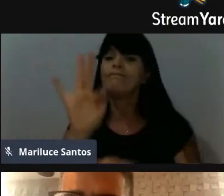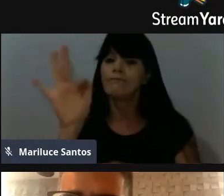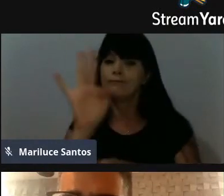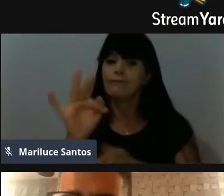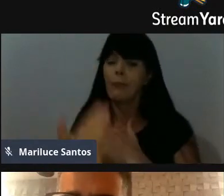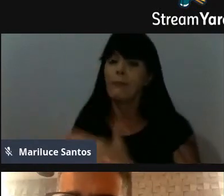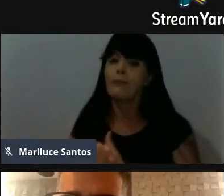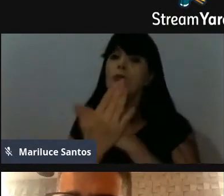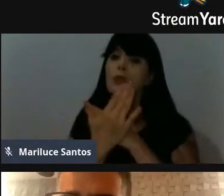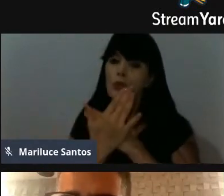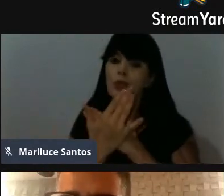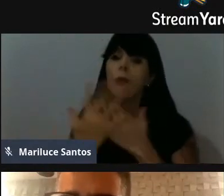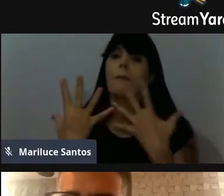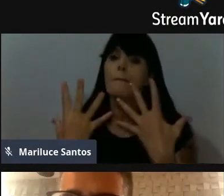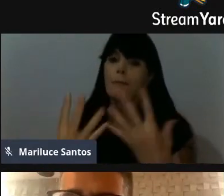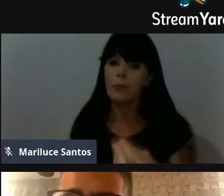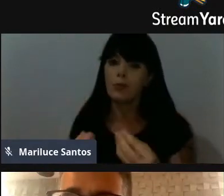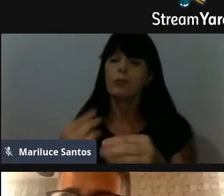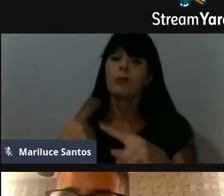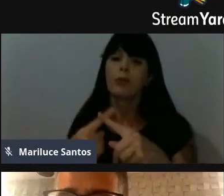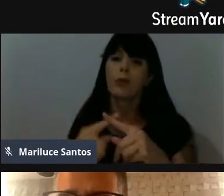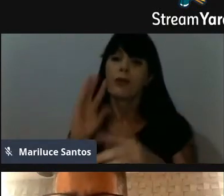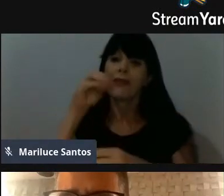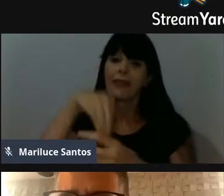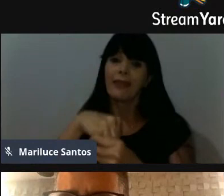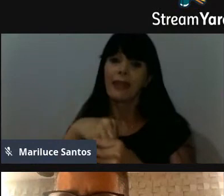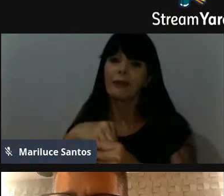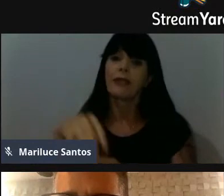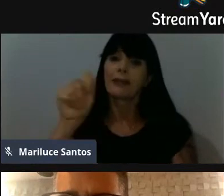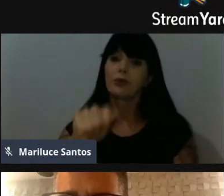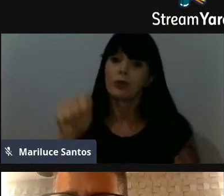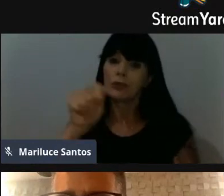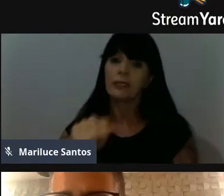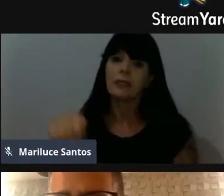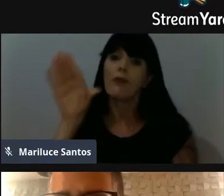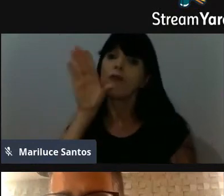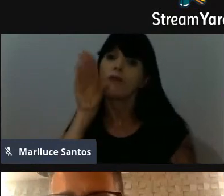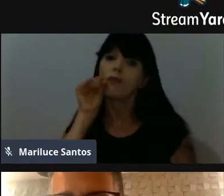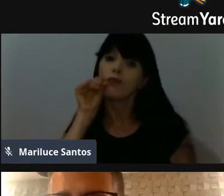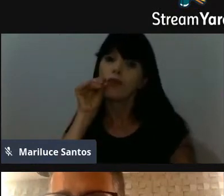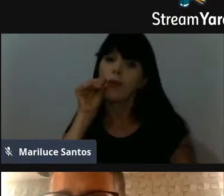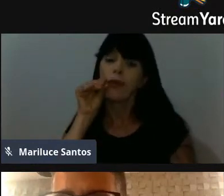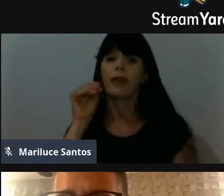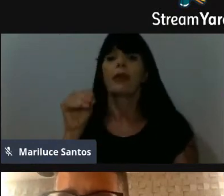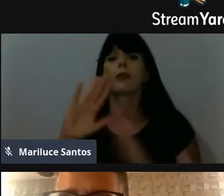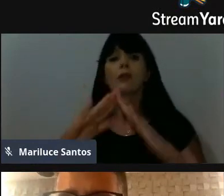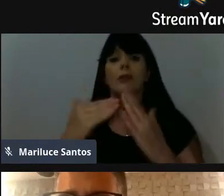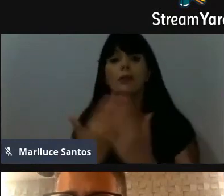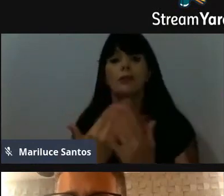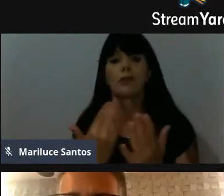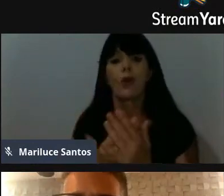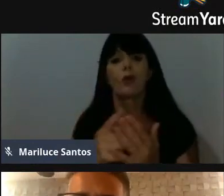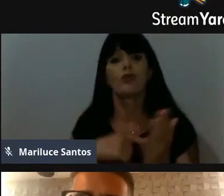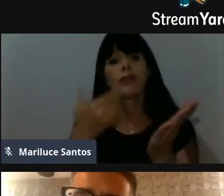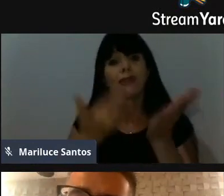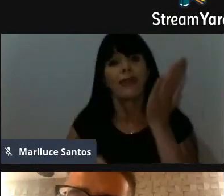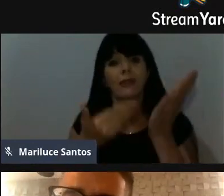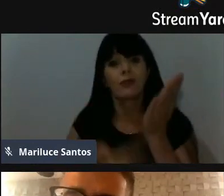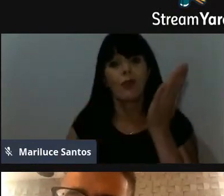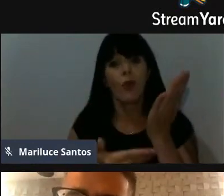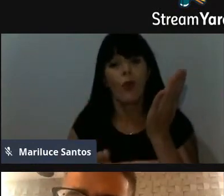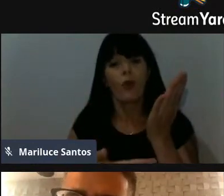associação dos funcionários da escola, tinha um desconto muito grande mesmo na mensalidade, então, para mim, foi tranquilo finalizar o curso,